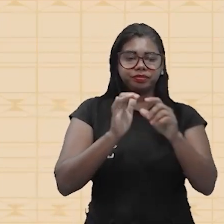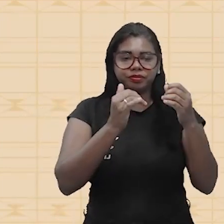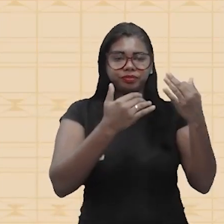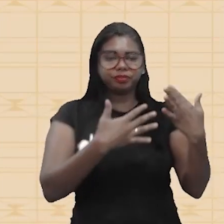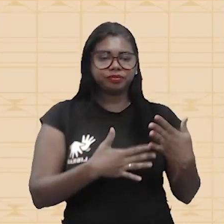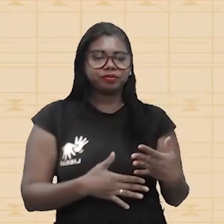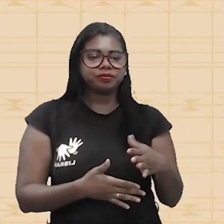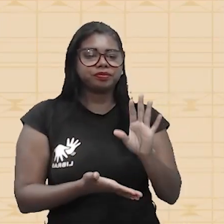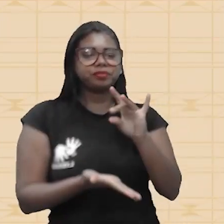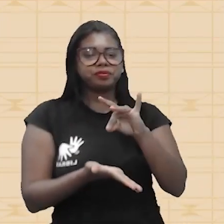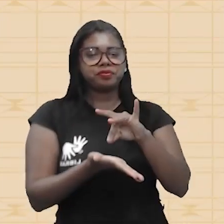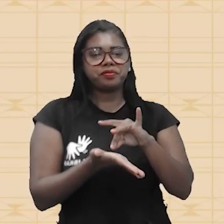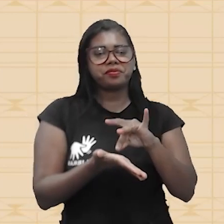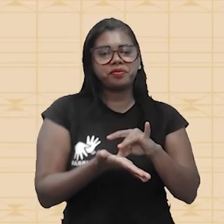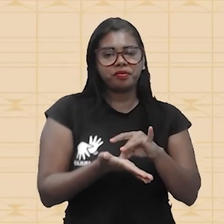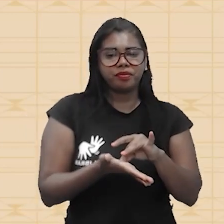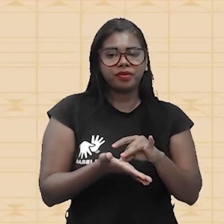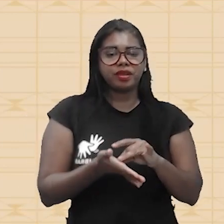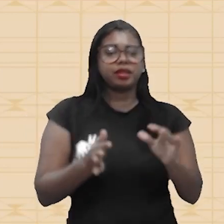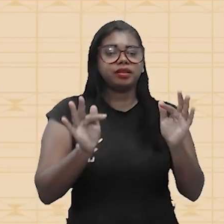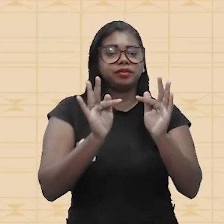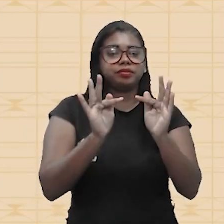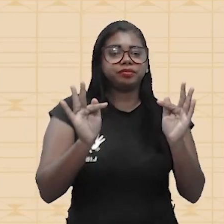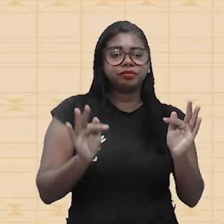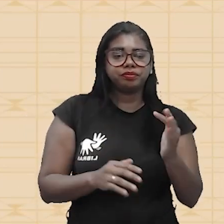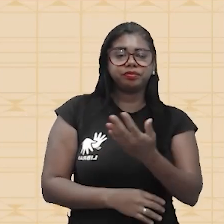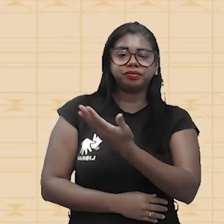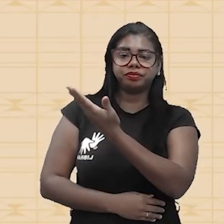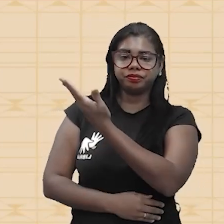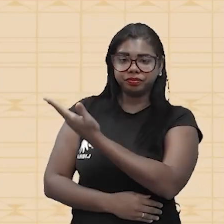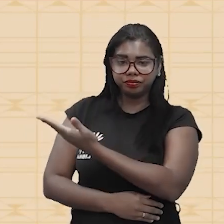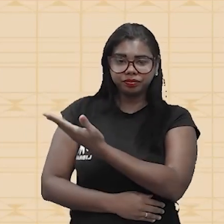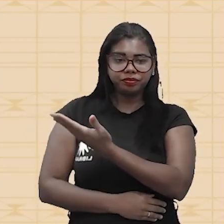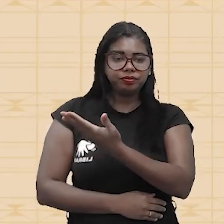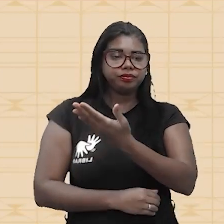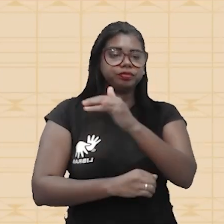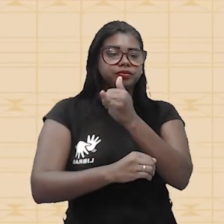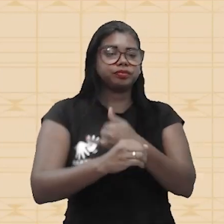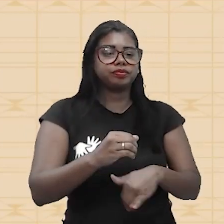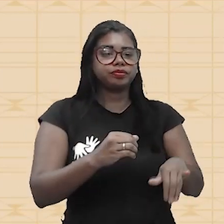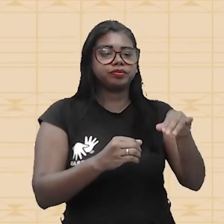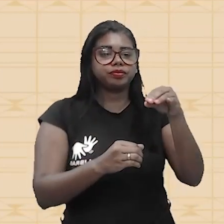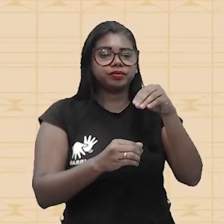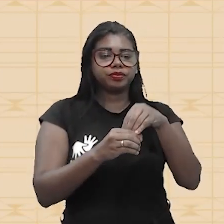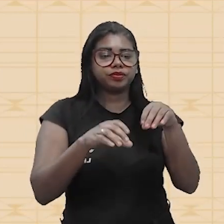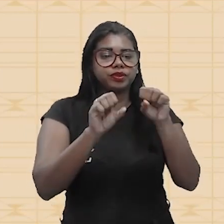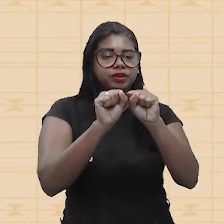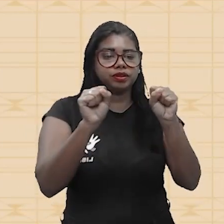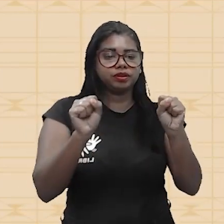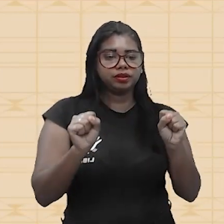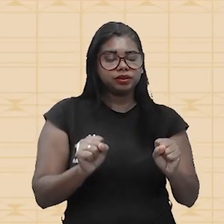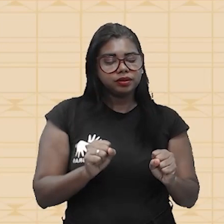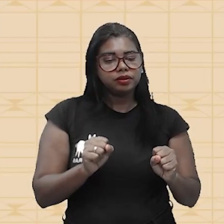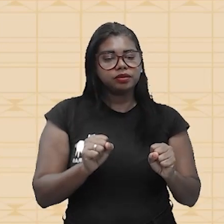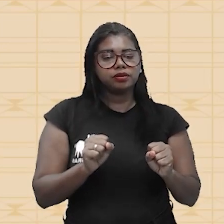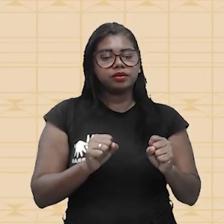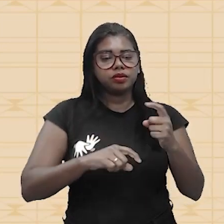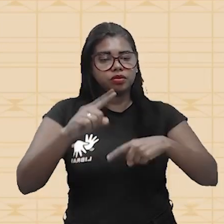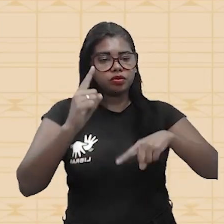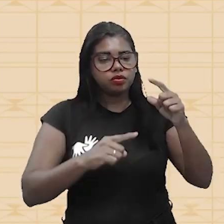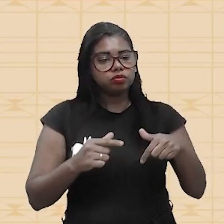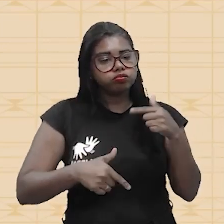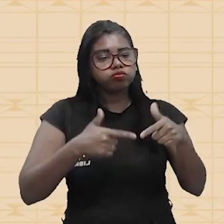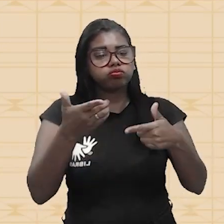em que essa fonte quente, a fonte que está trazendo energia do sistema, ela vai gerar um trabalho e vai perder uma